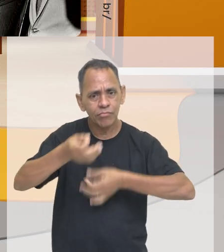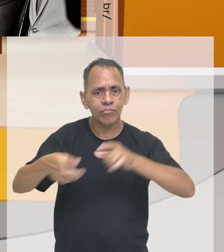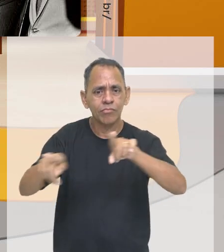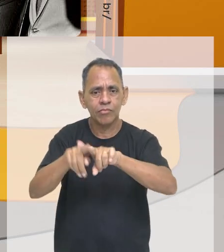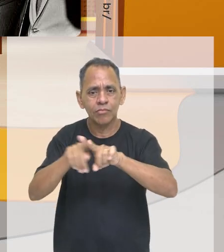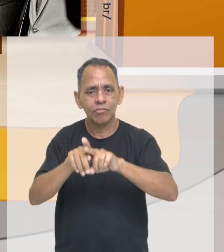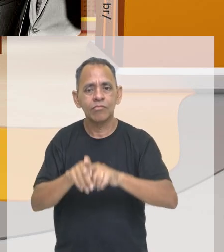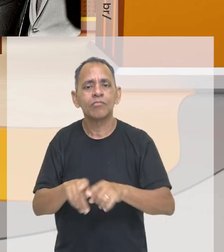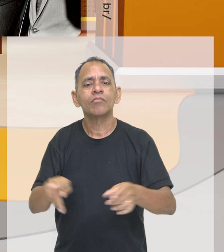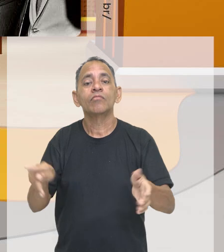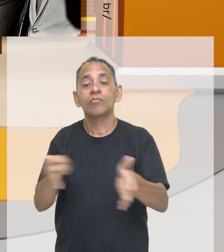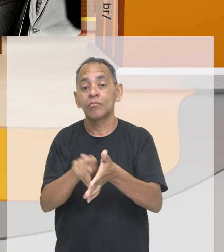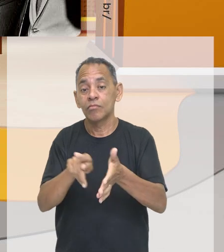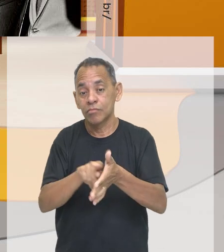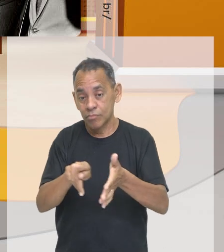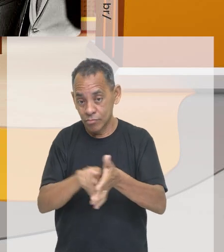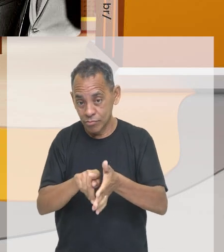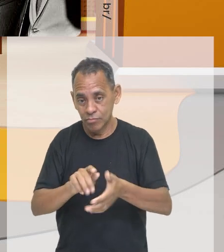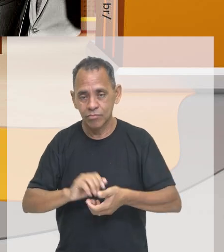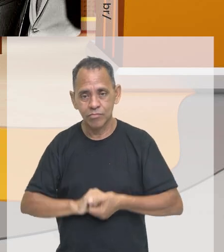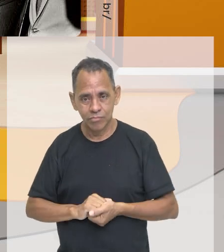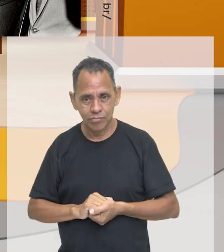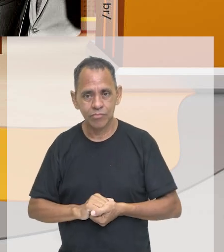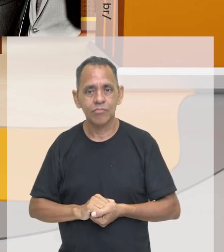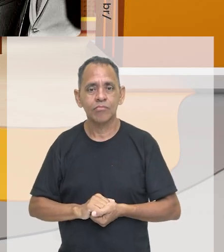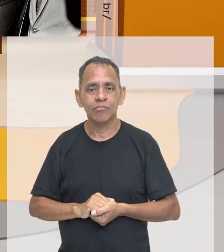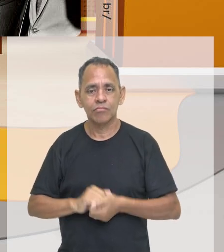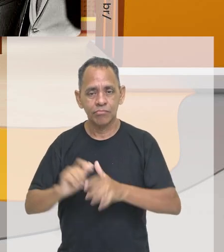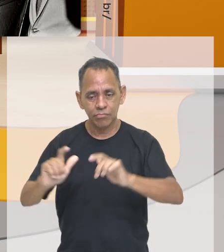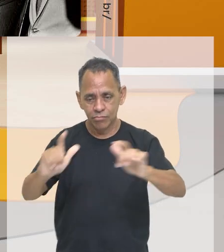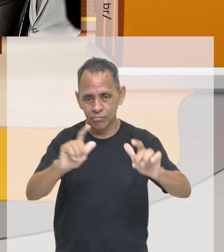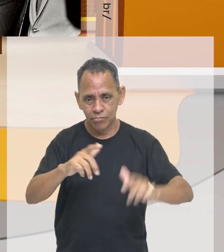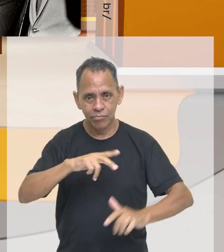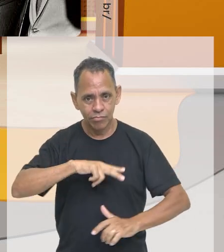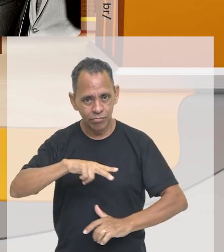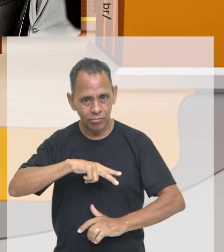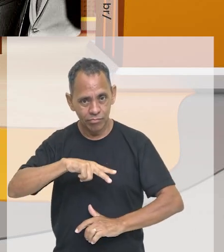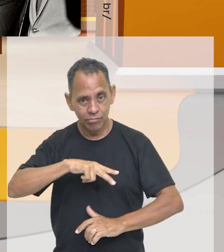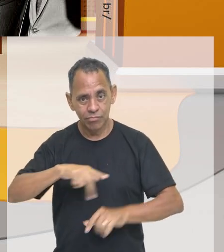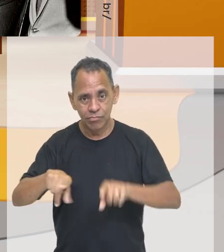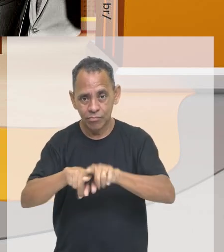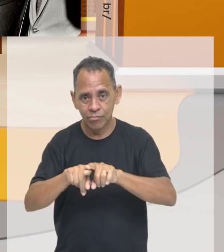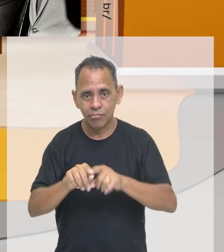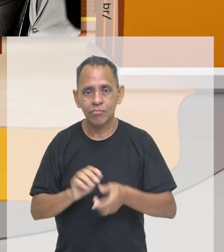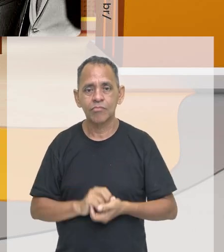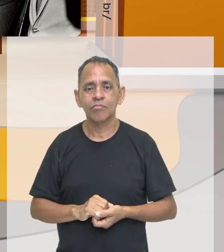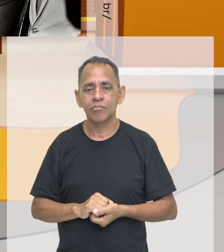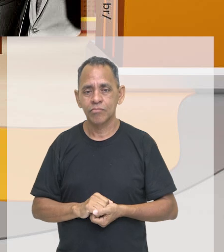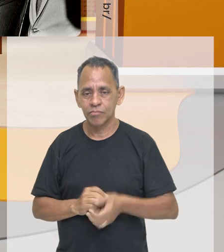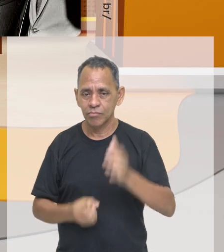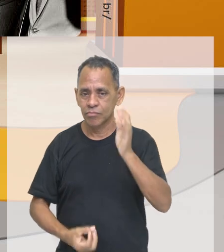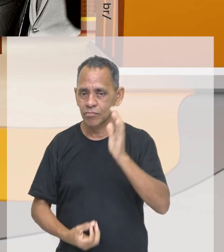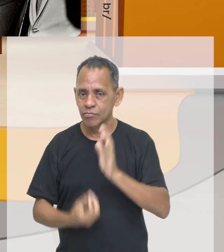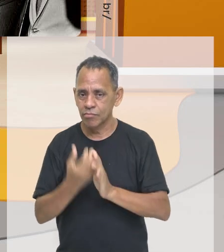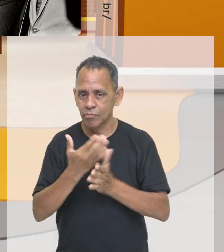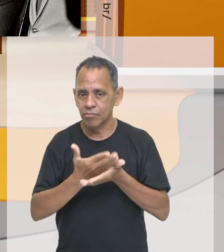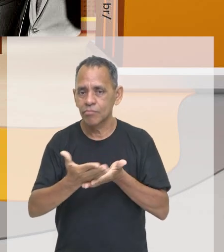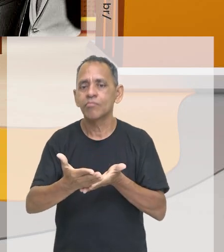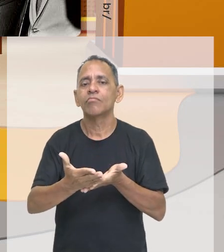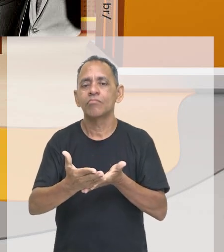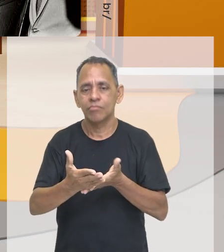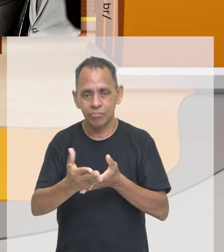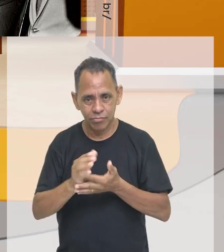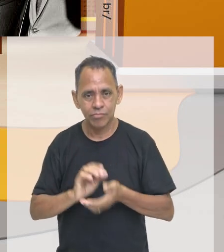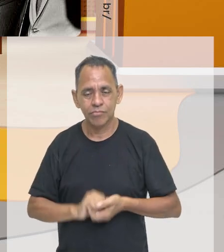porque ela foi feita a partir de algumas emendas sugeridas pelas pessoas que mandavam